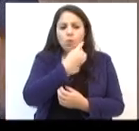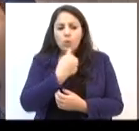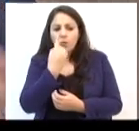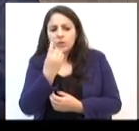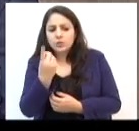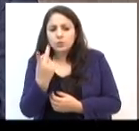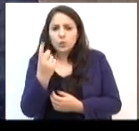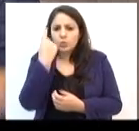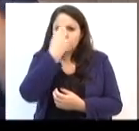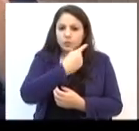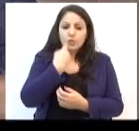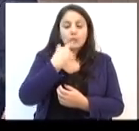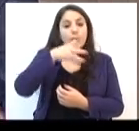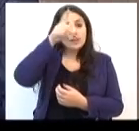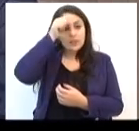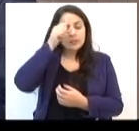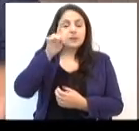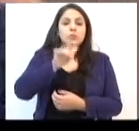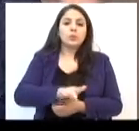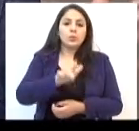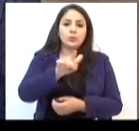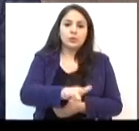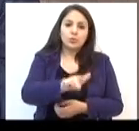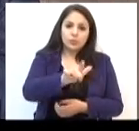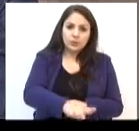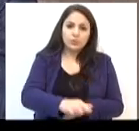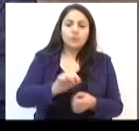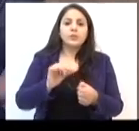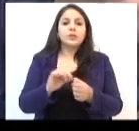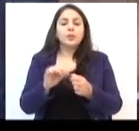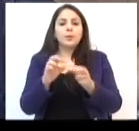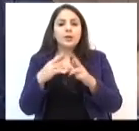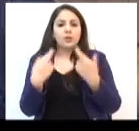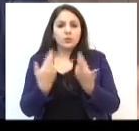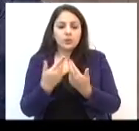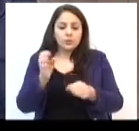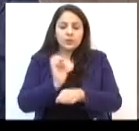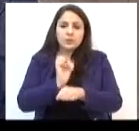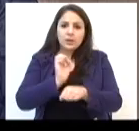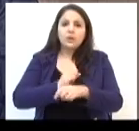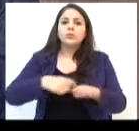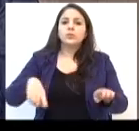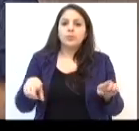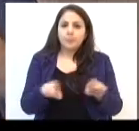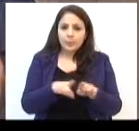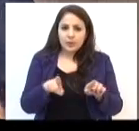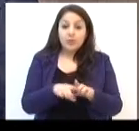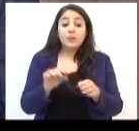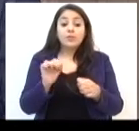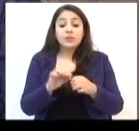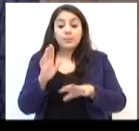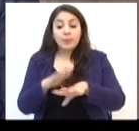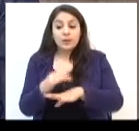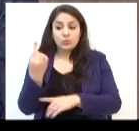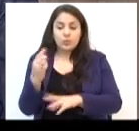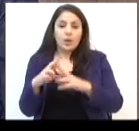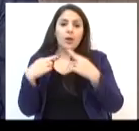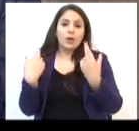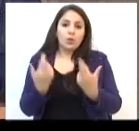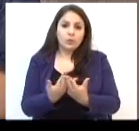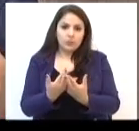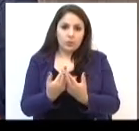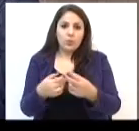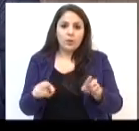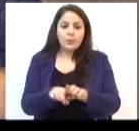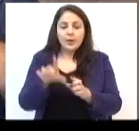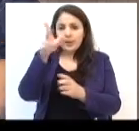horas, a cada 12 horas, gente está reanalisando, fizemos uma reunião com o Estado agora há pouco, vamos fazer outra ainda hoje,